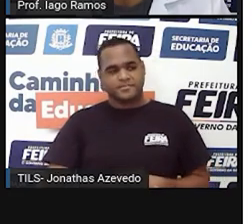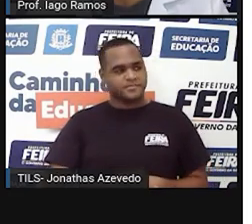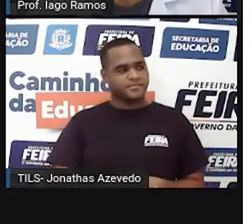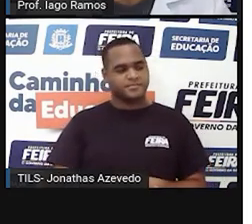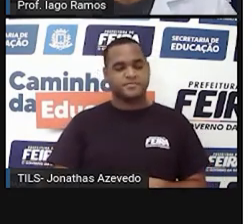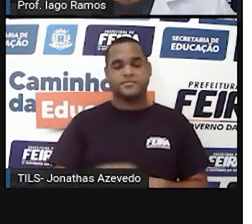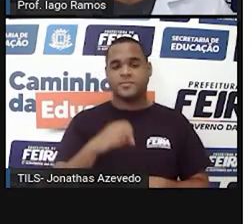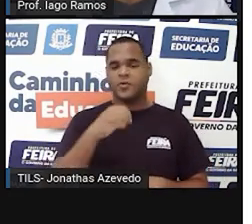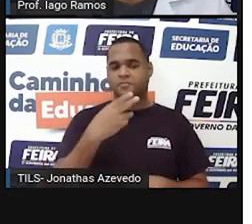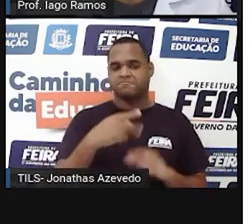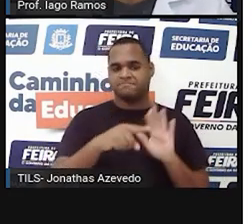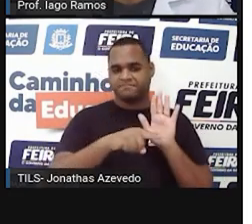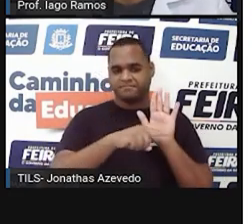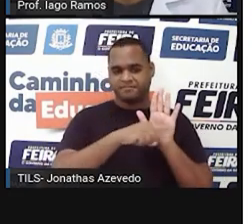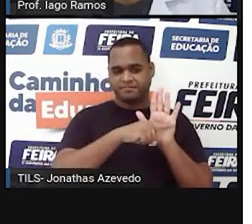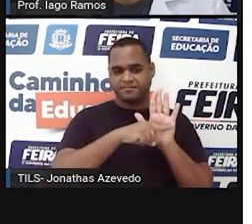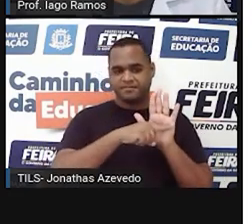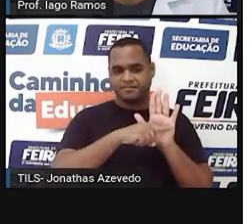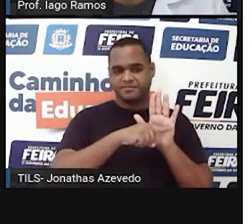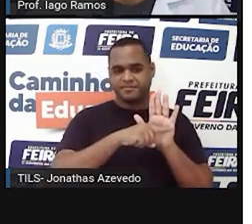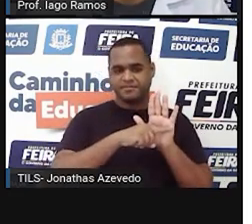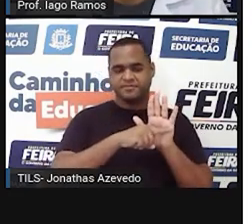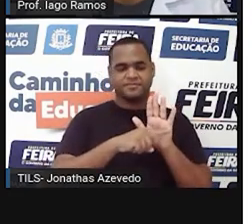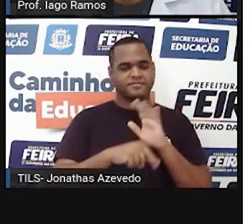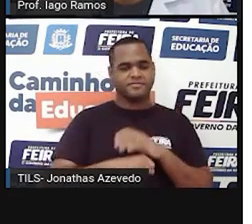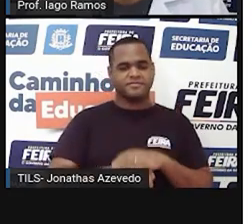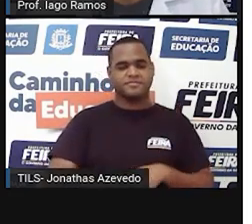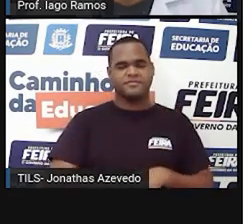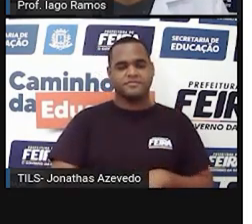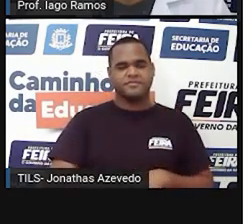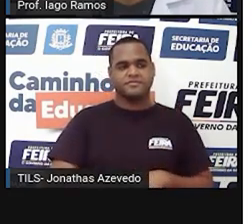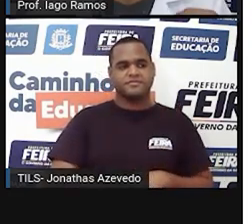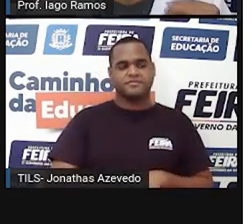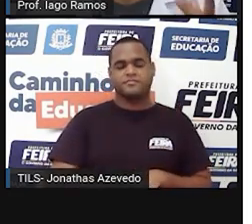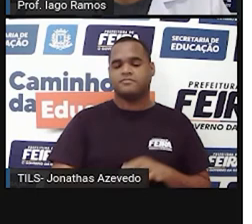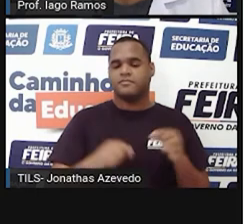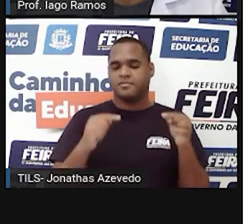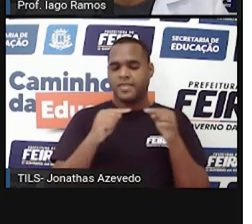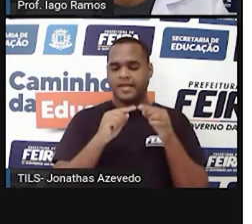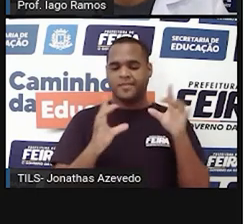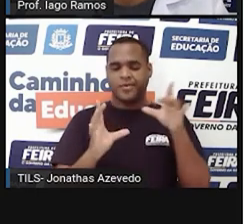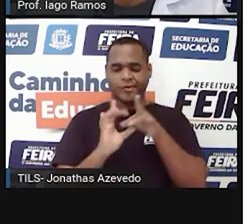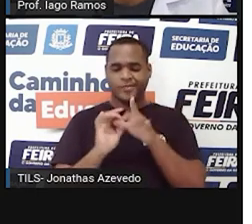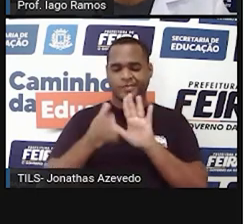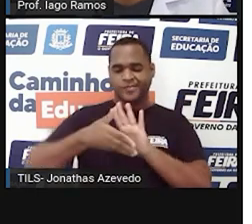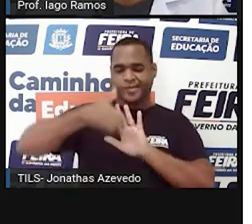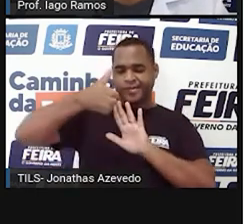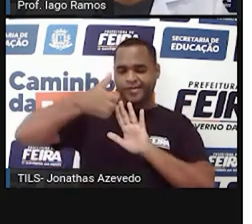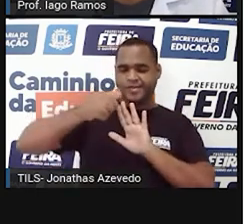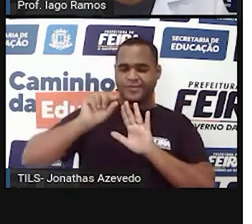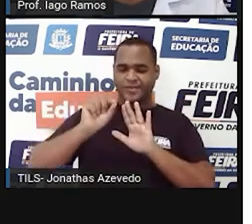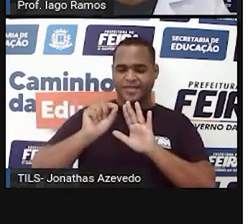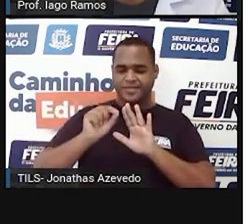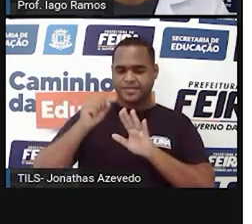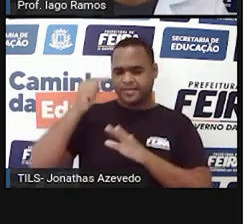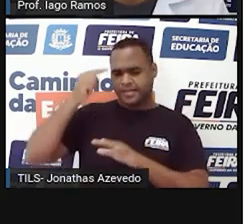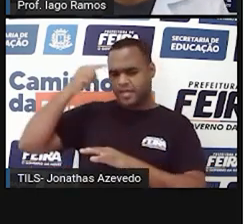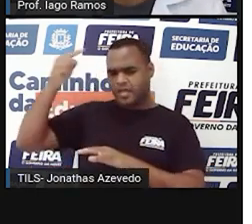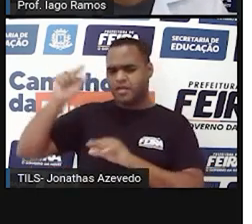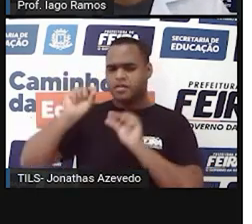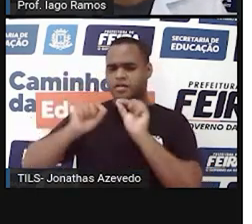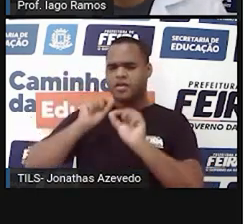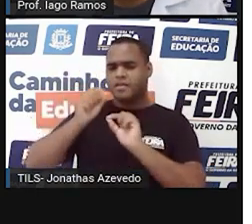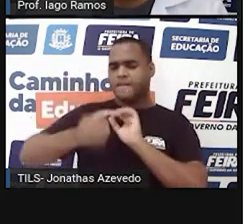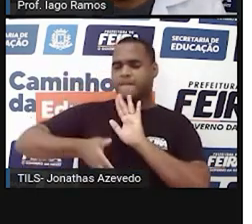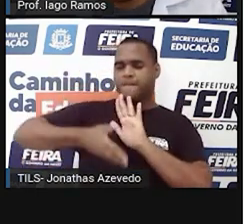né? Ou a famosa continha de menos, que tem a ver com retirar. E quando as ideias têm a ver